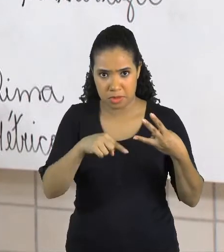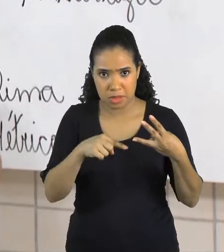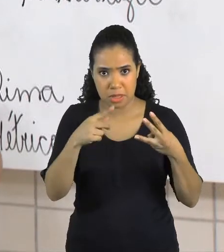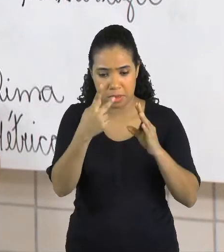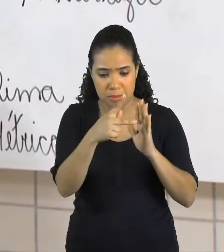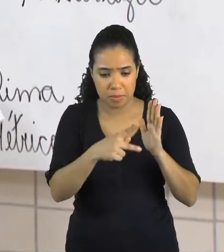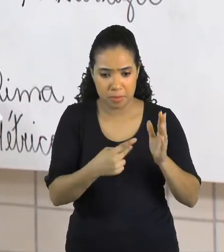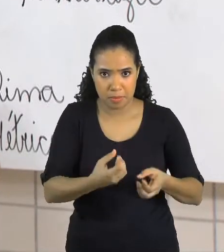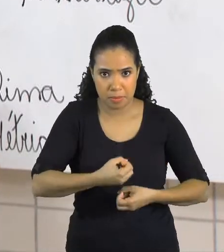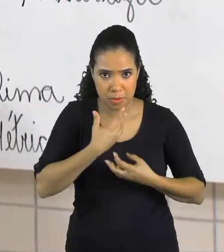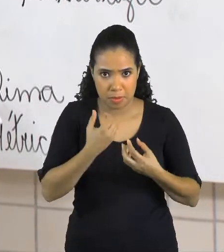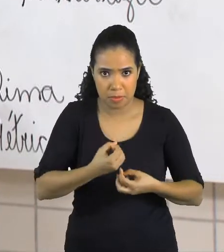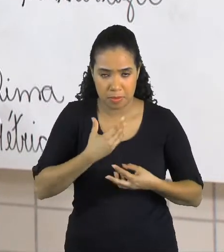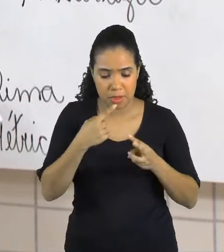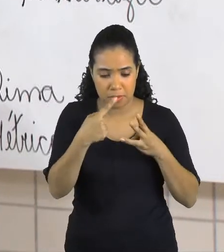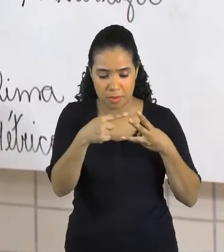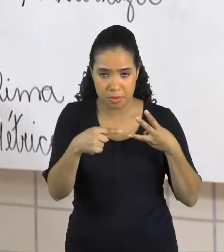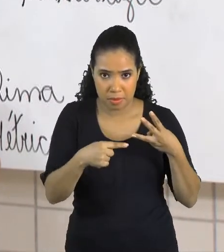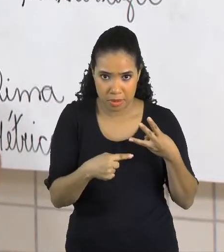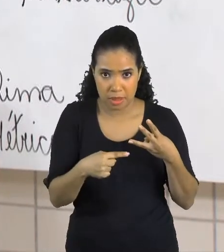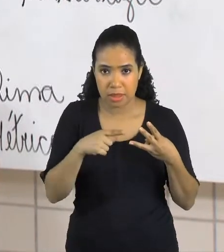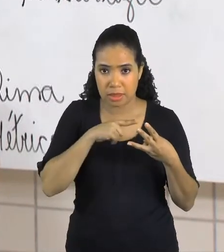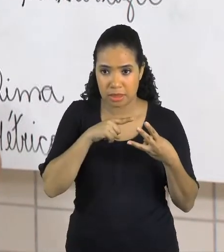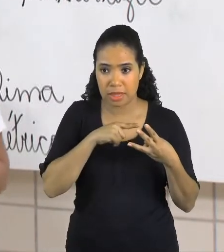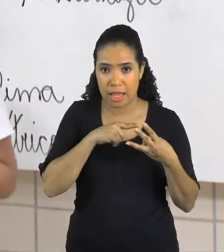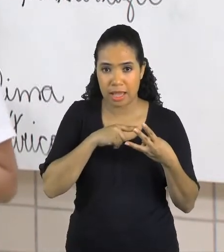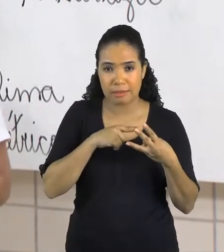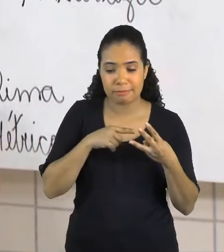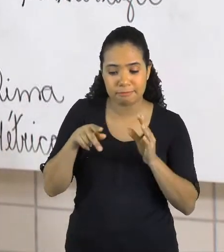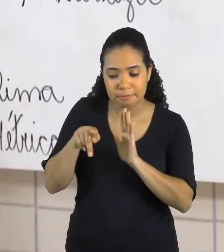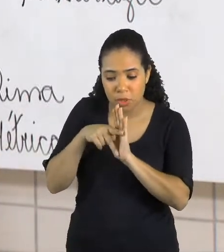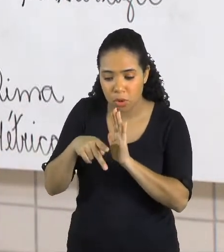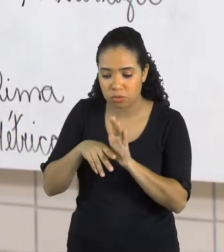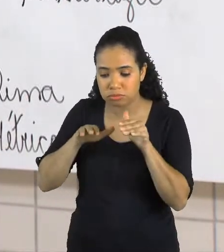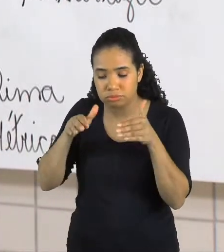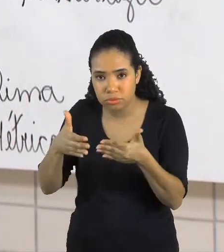eles irão permear o universo infantil?